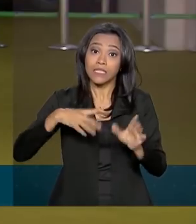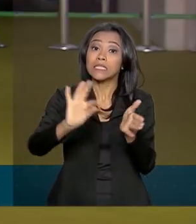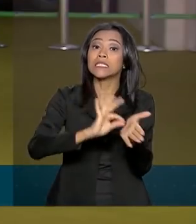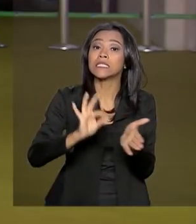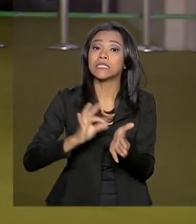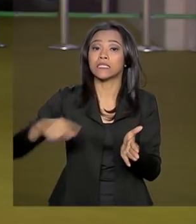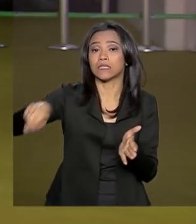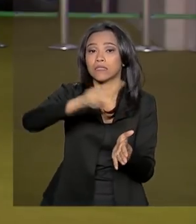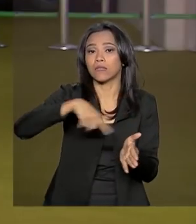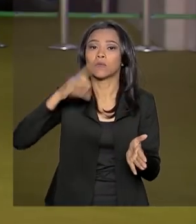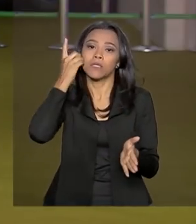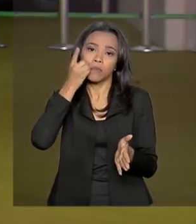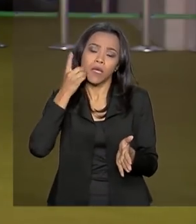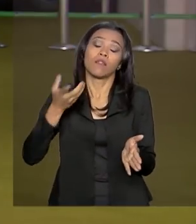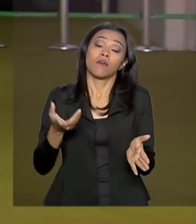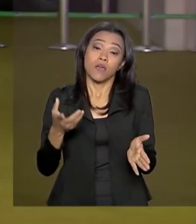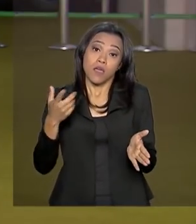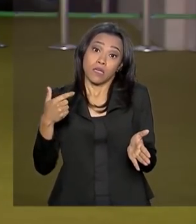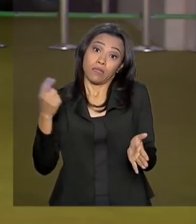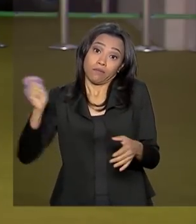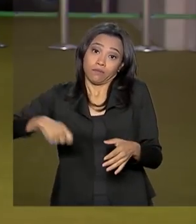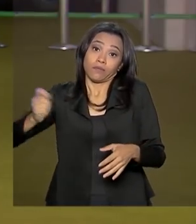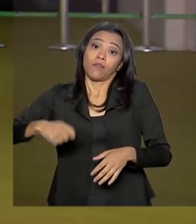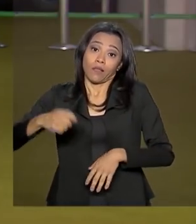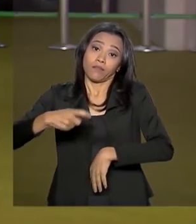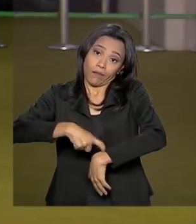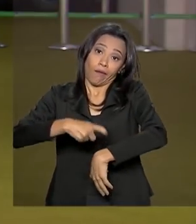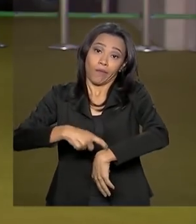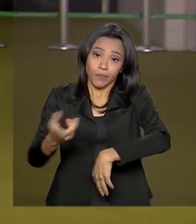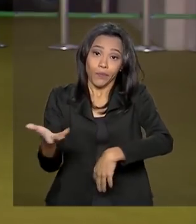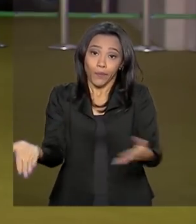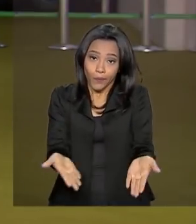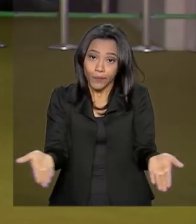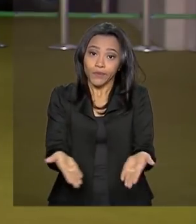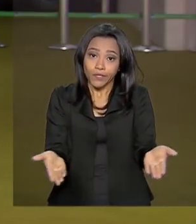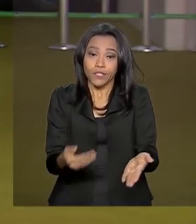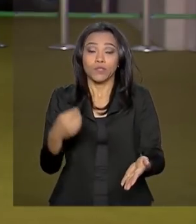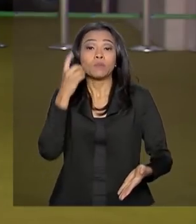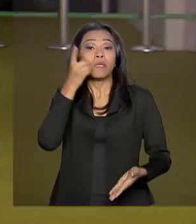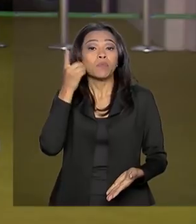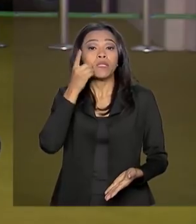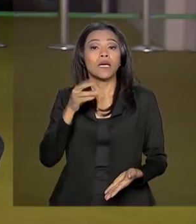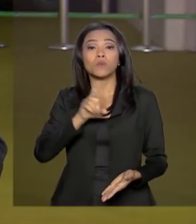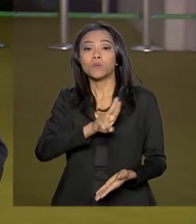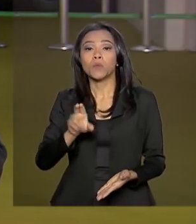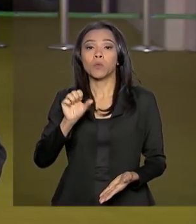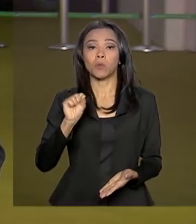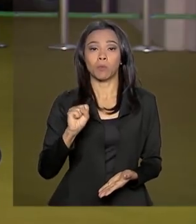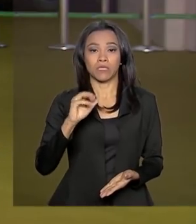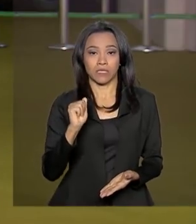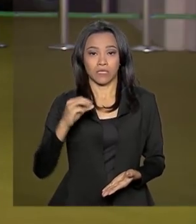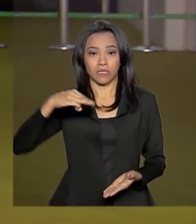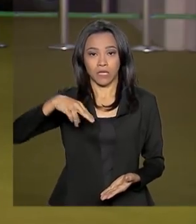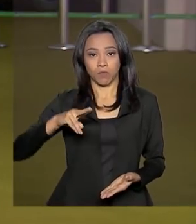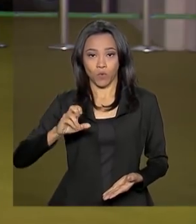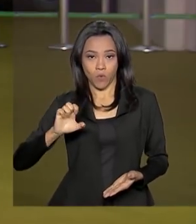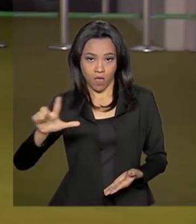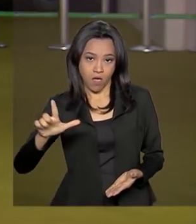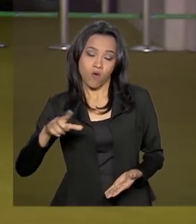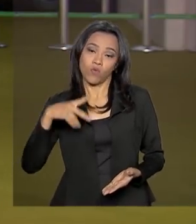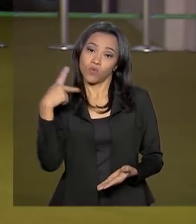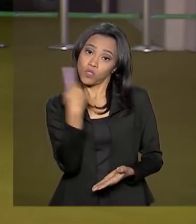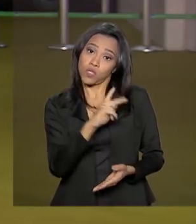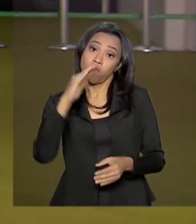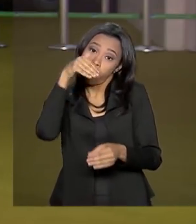expectativa é que dê tempo, ainda hoje, do relator, o deputado Samuel Moreira, dar o seu voto complementar